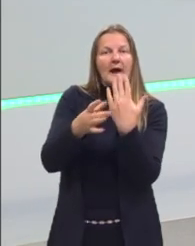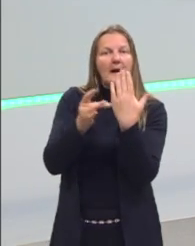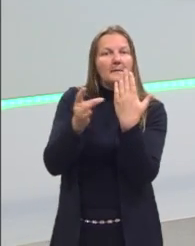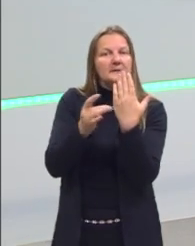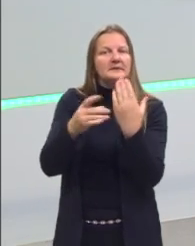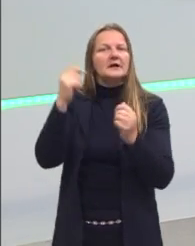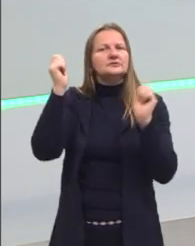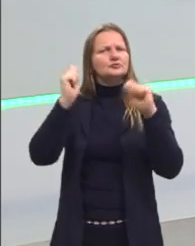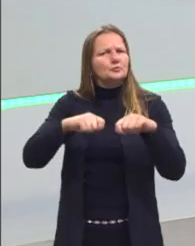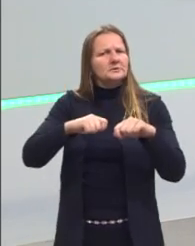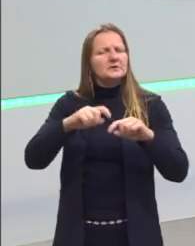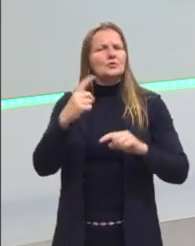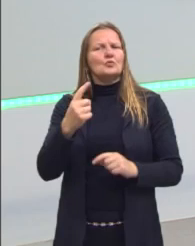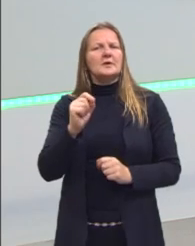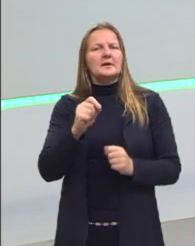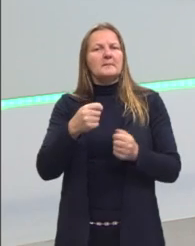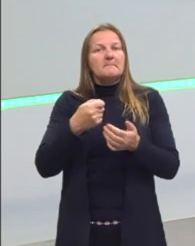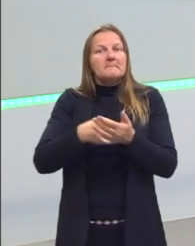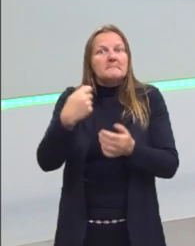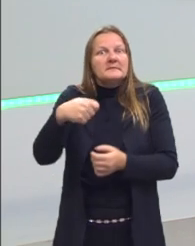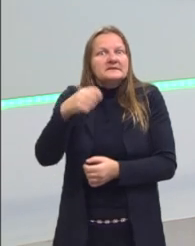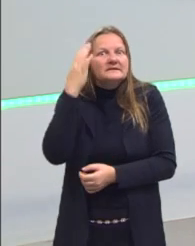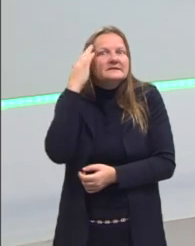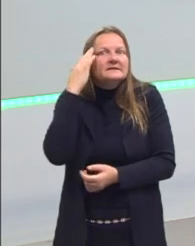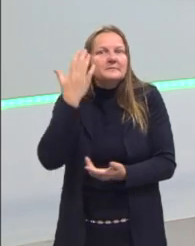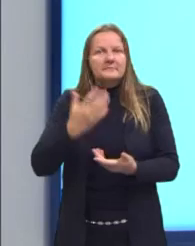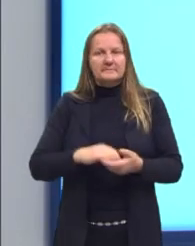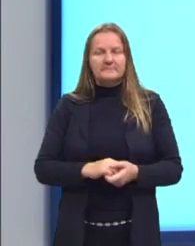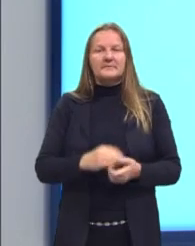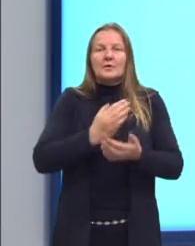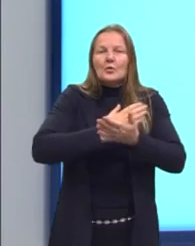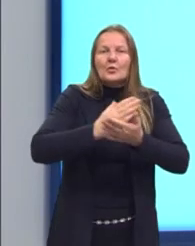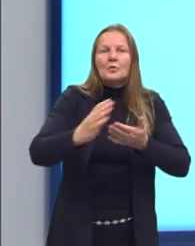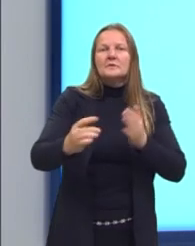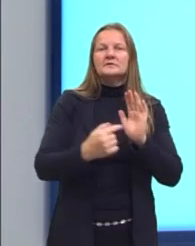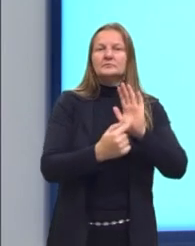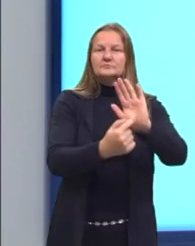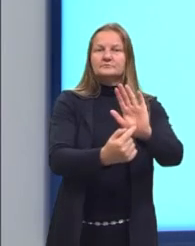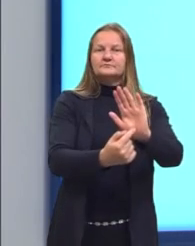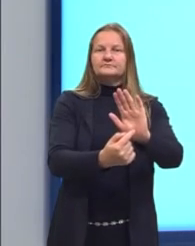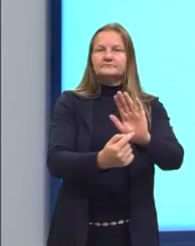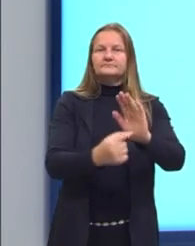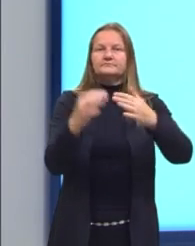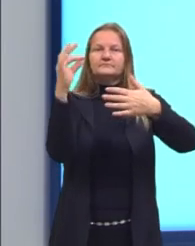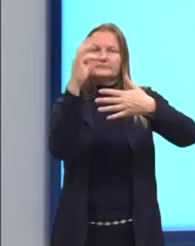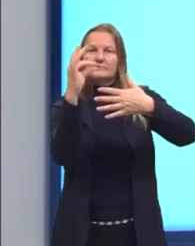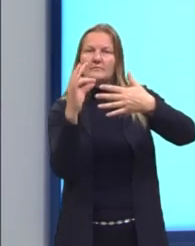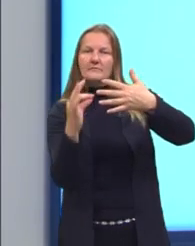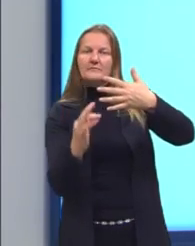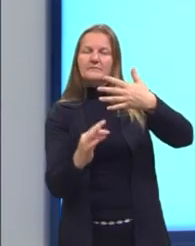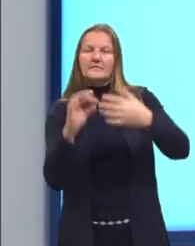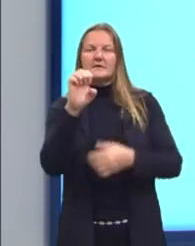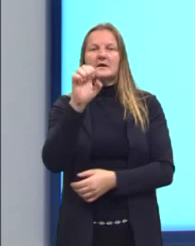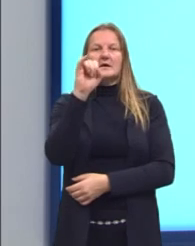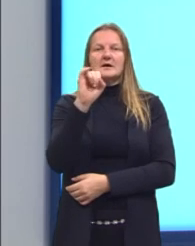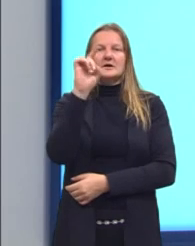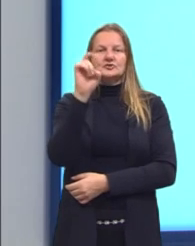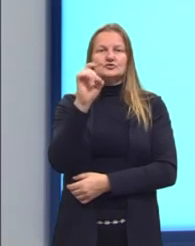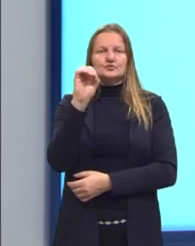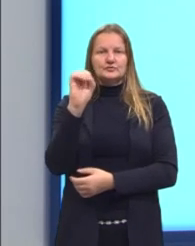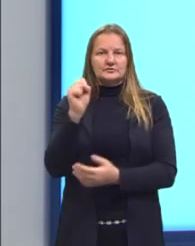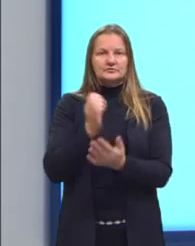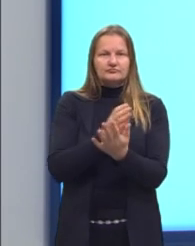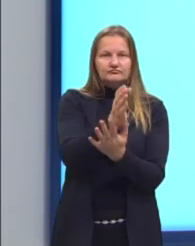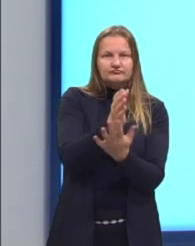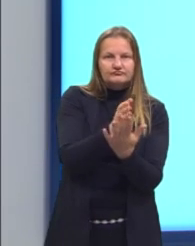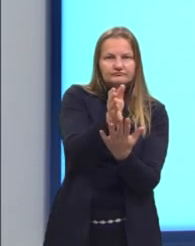é exigido de fato na nossa prova. E eu pensei em começar trazendo para vocês os eixos cognitivos, que nada mais são